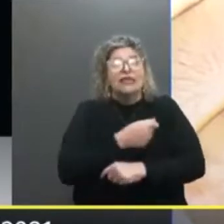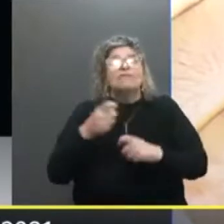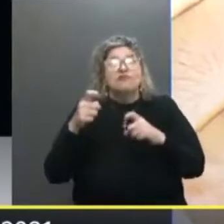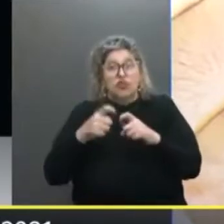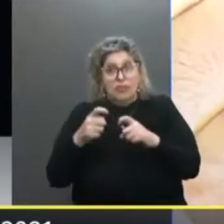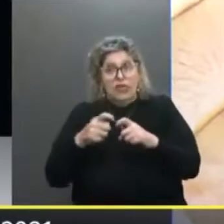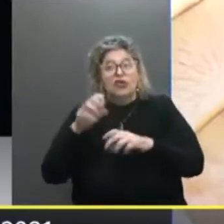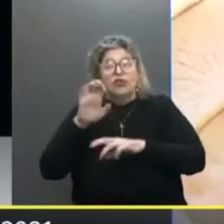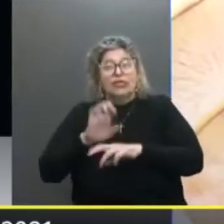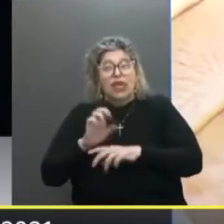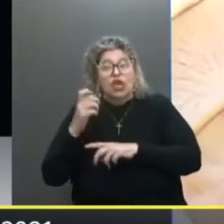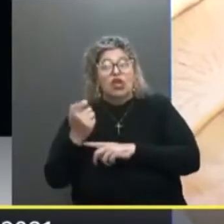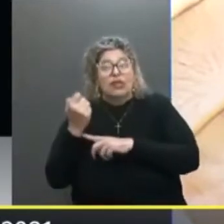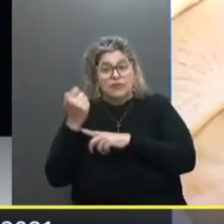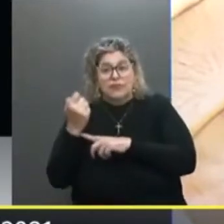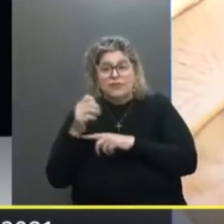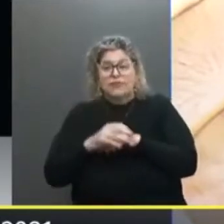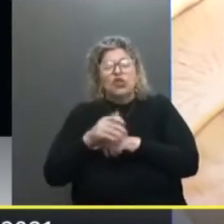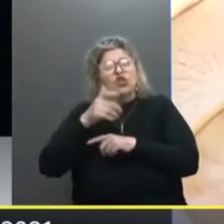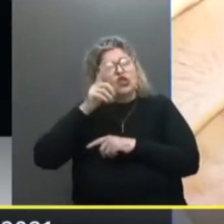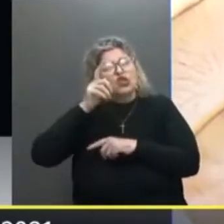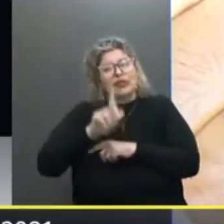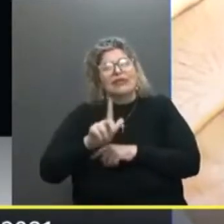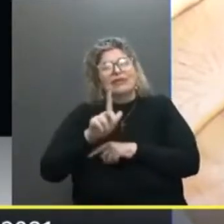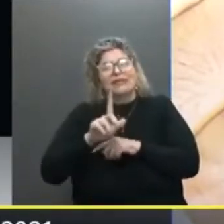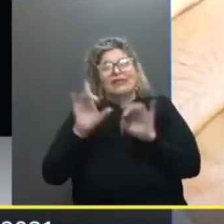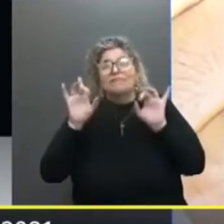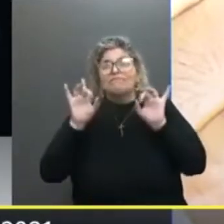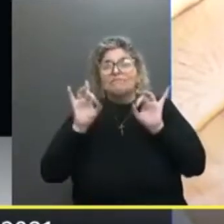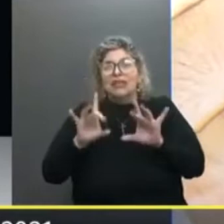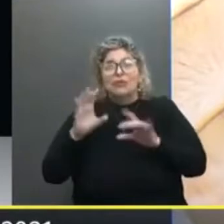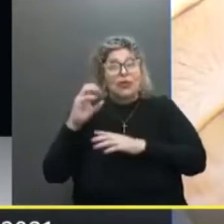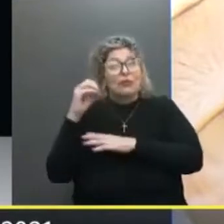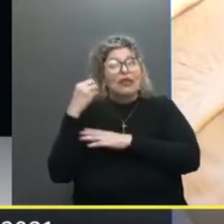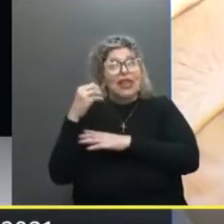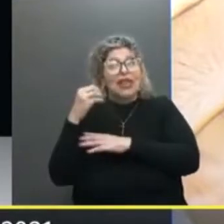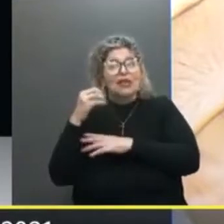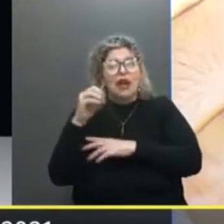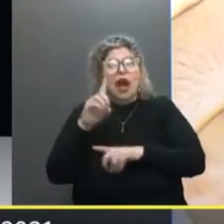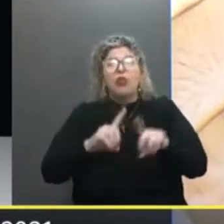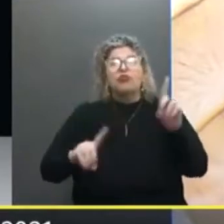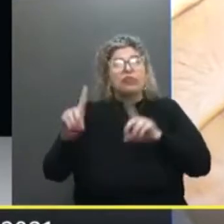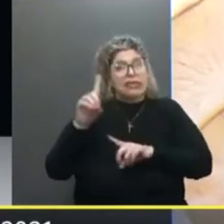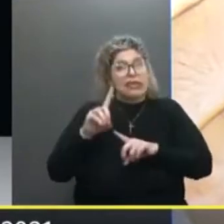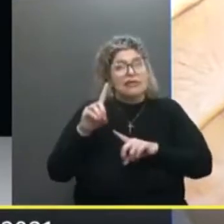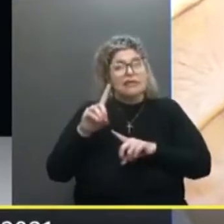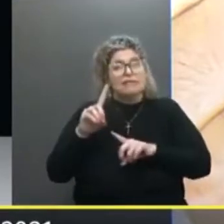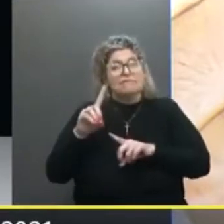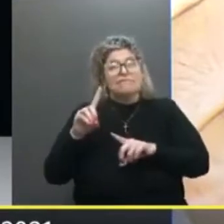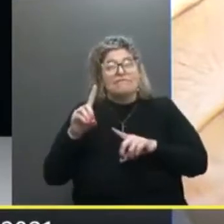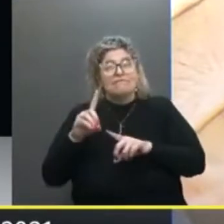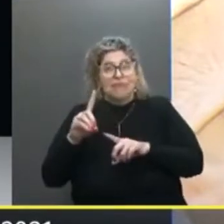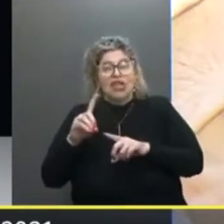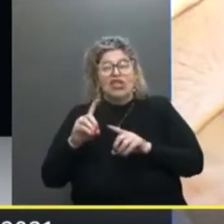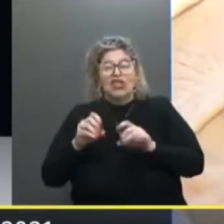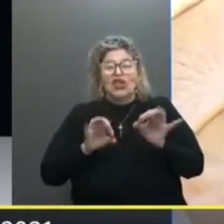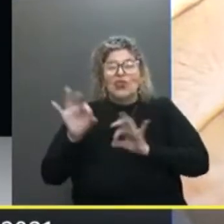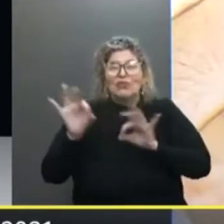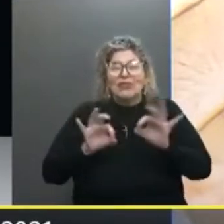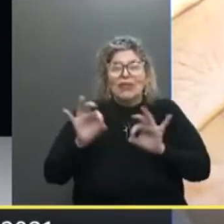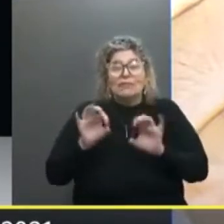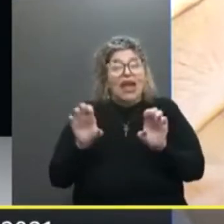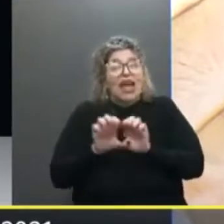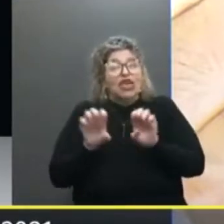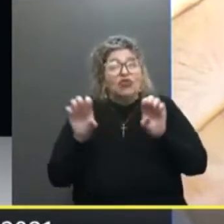os médicos Do estado Rio Grande do Sul E conseguimos Especialmente Em Porto Alegre Mas em algumas cidades E nós mesmos Montamos uma